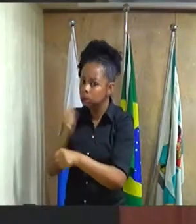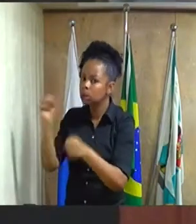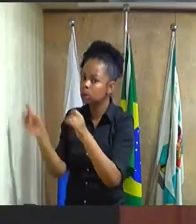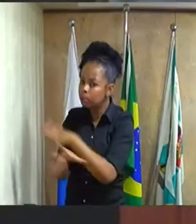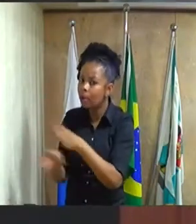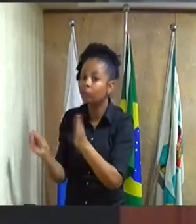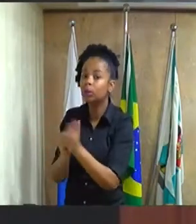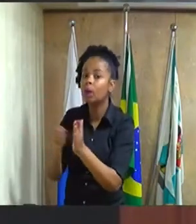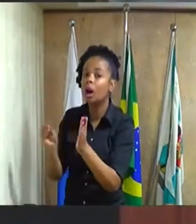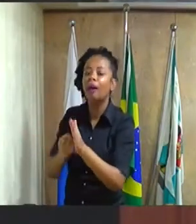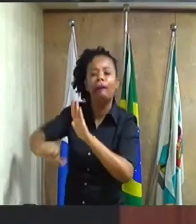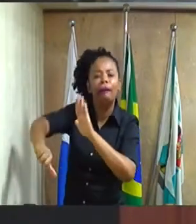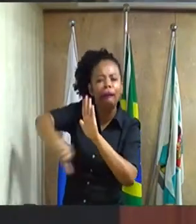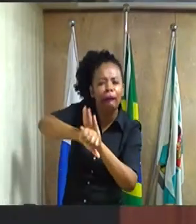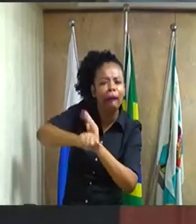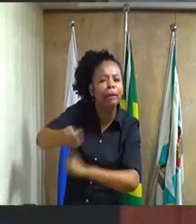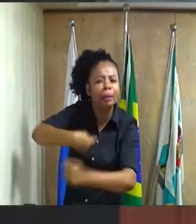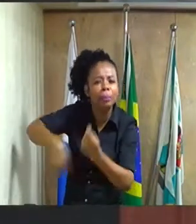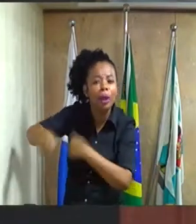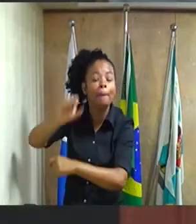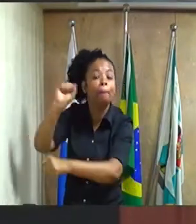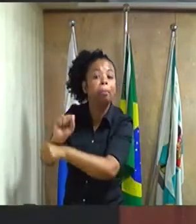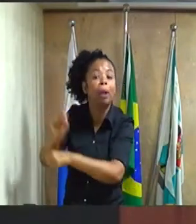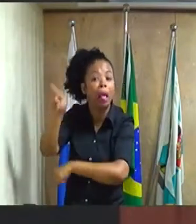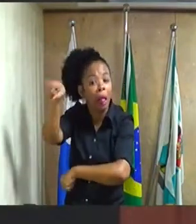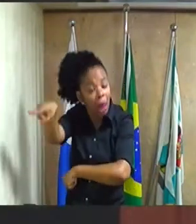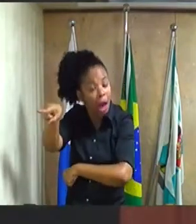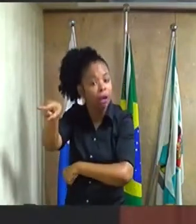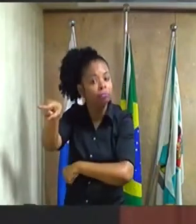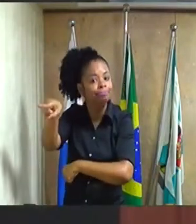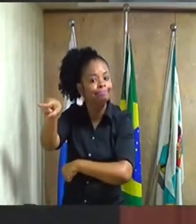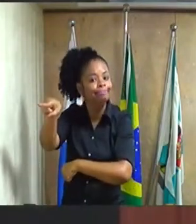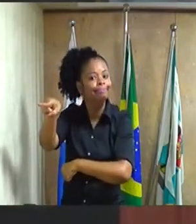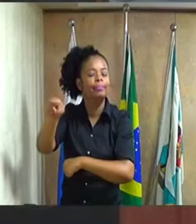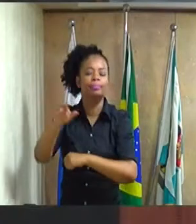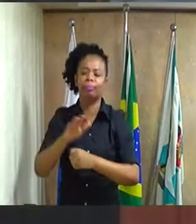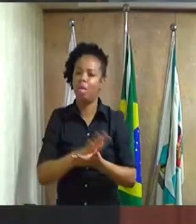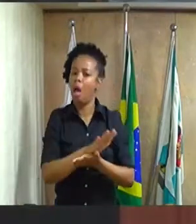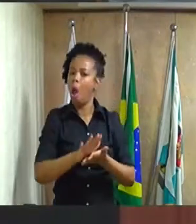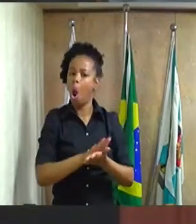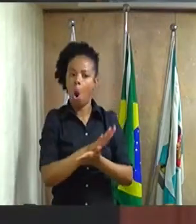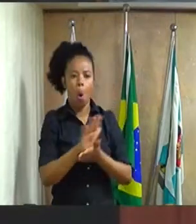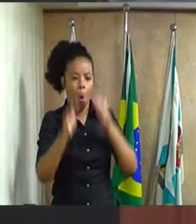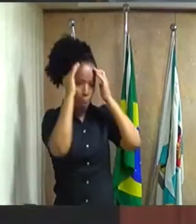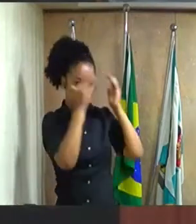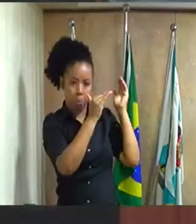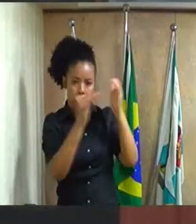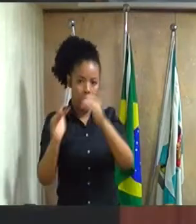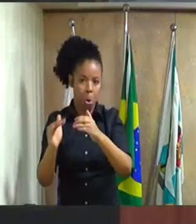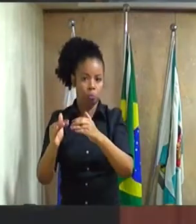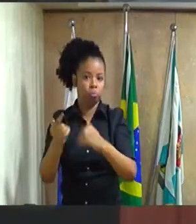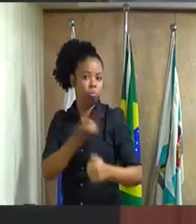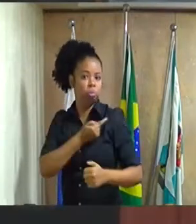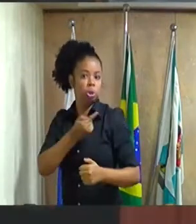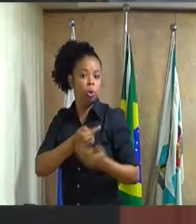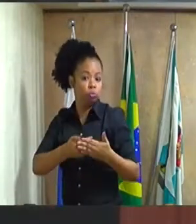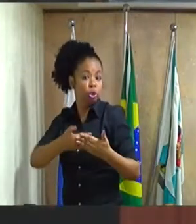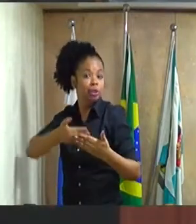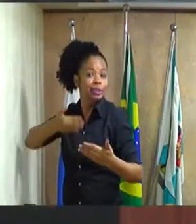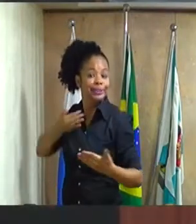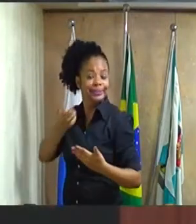administrativo, a obra ficou parada lá, dois governos e ninguém respeitou, o, ninguém